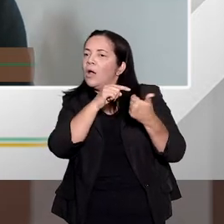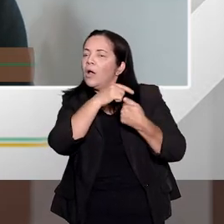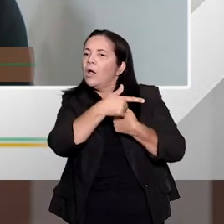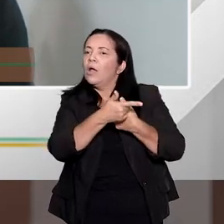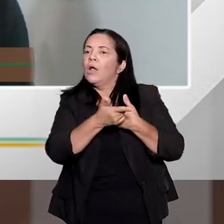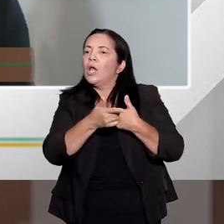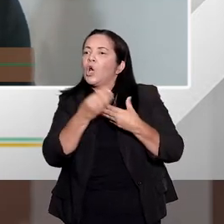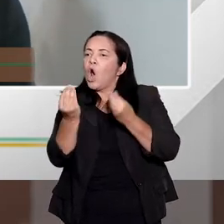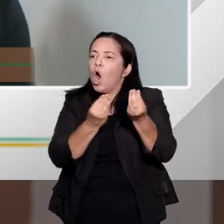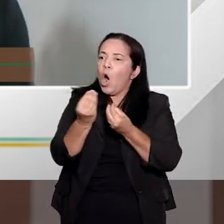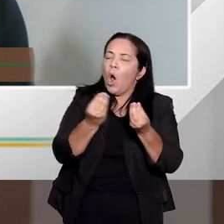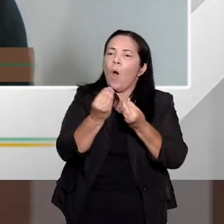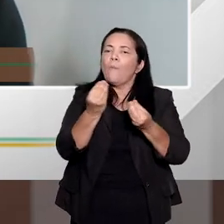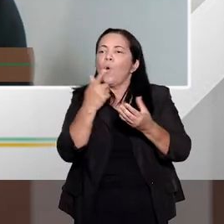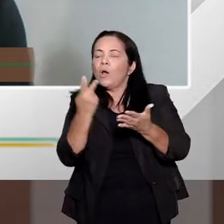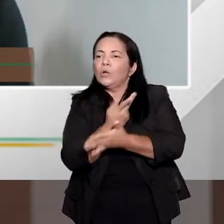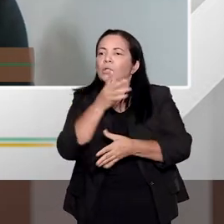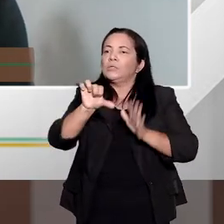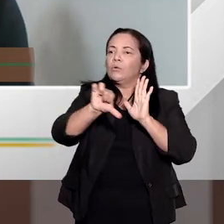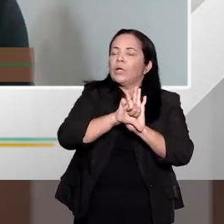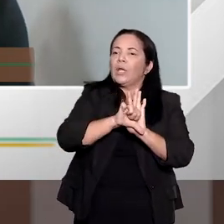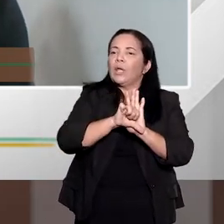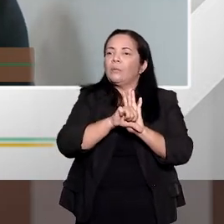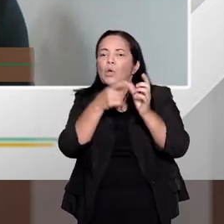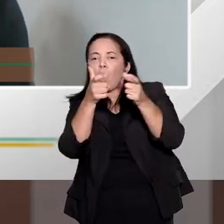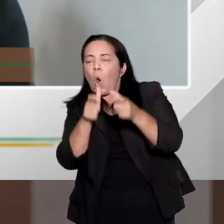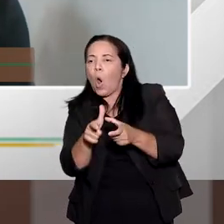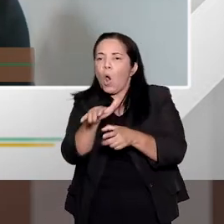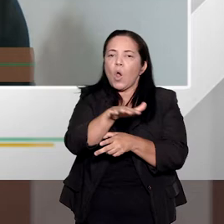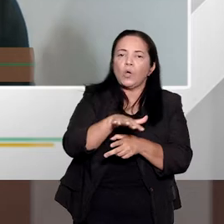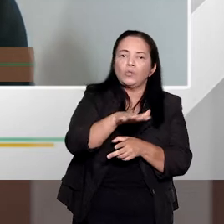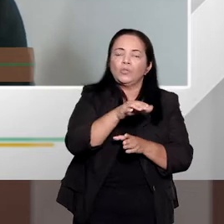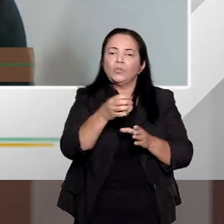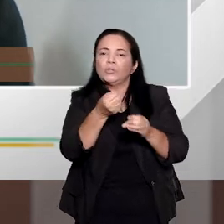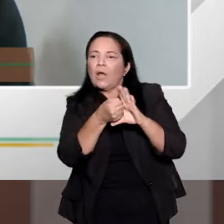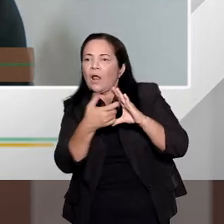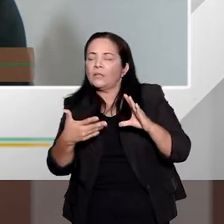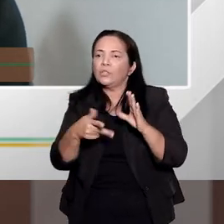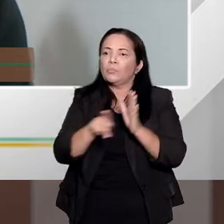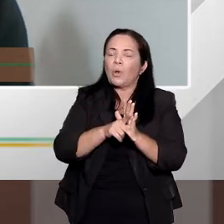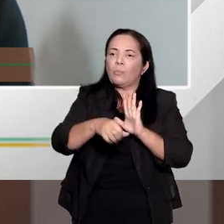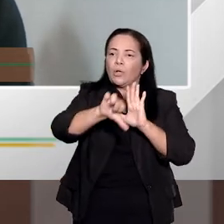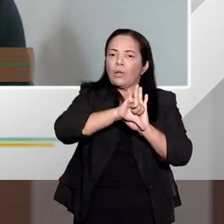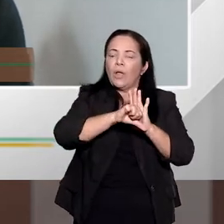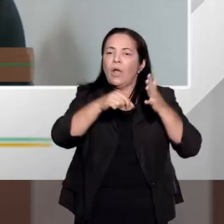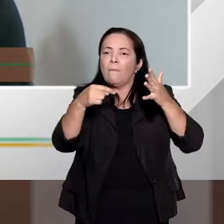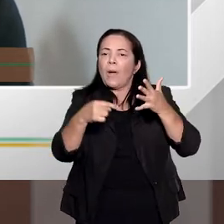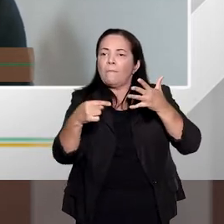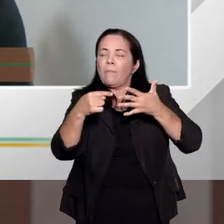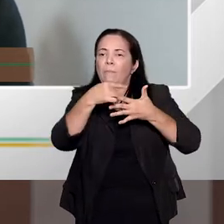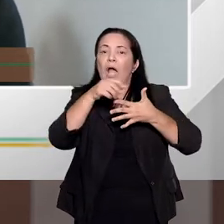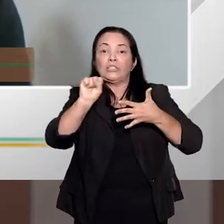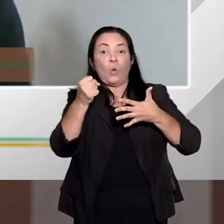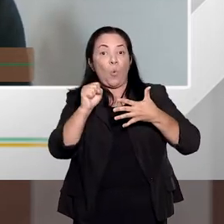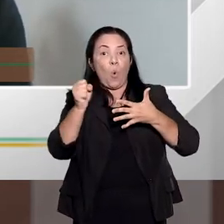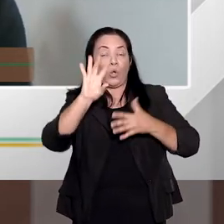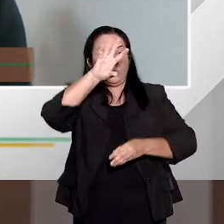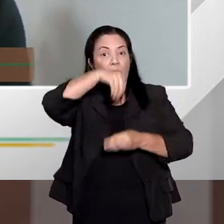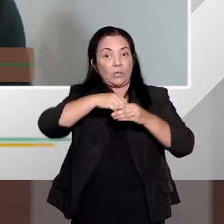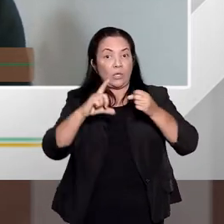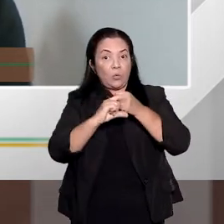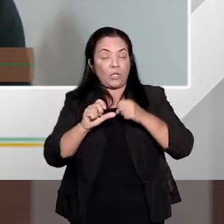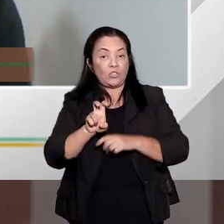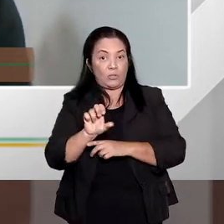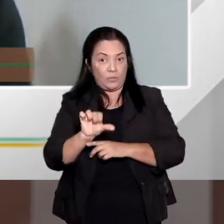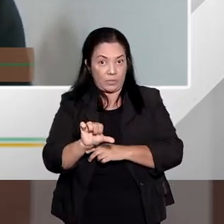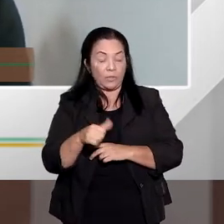consequências do crime, circunstâncias do crime, dentre outras, são oito vetores lá no artigo 59, o magistrado,